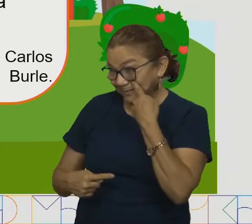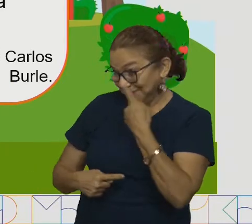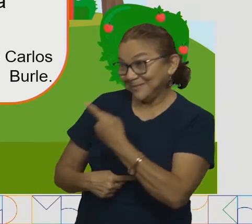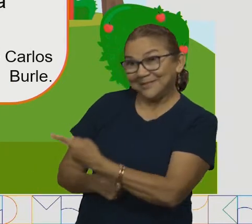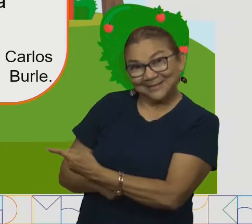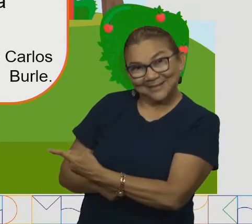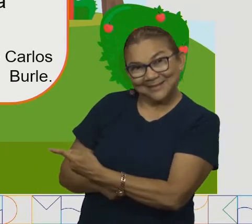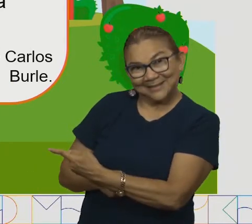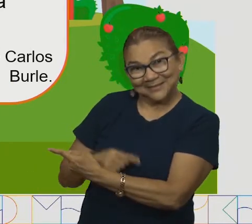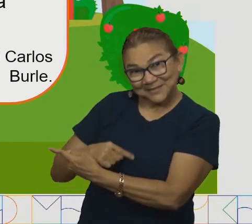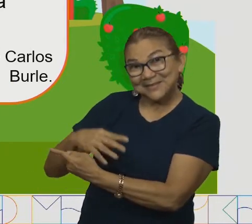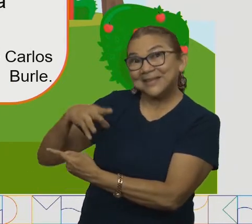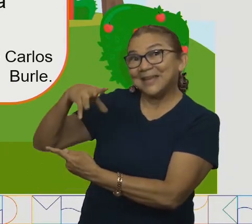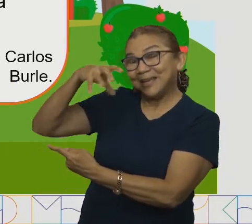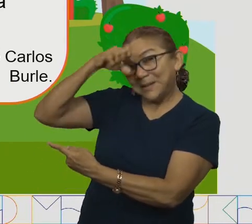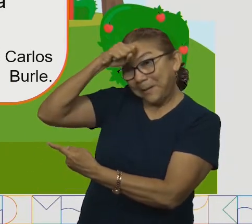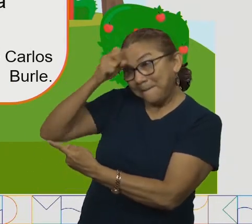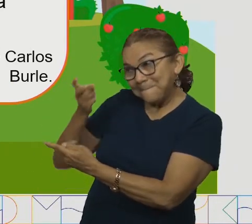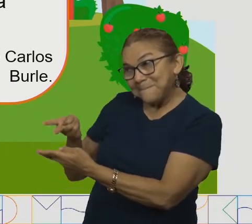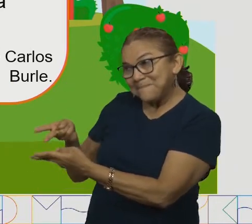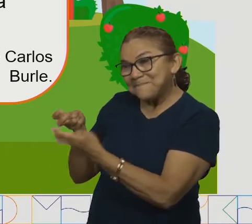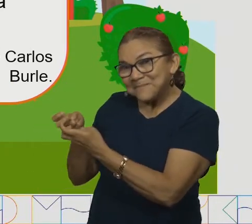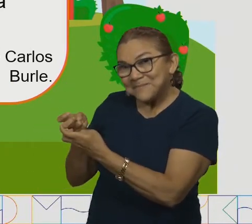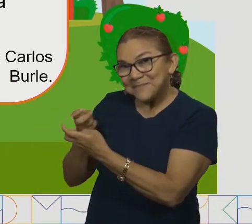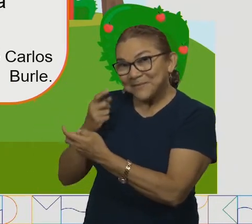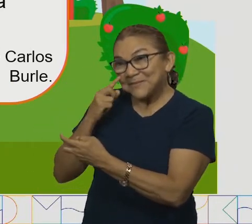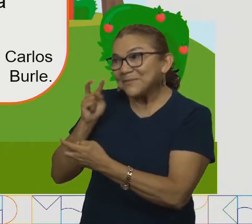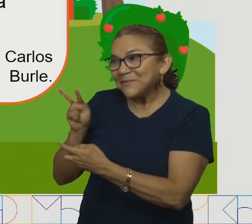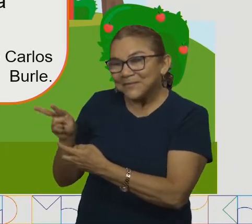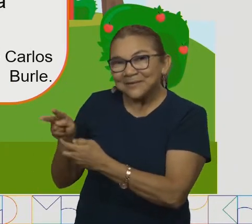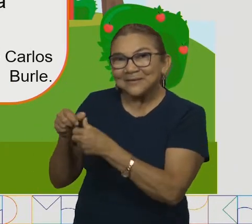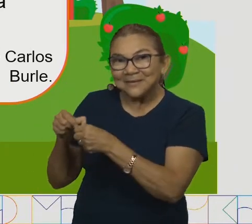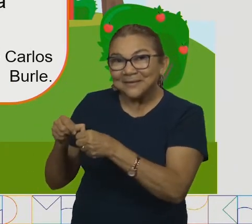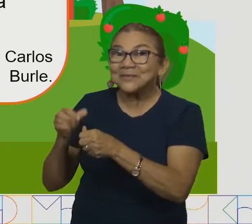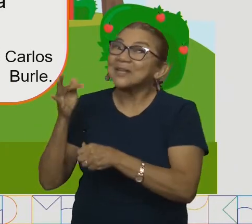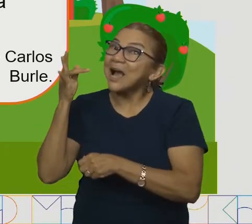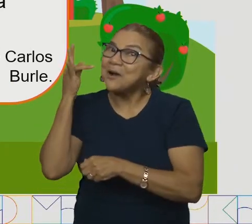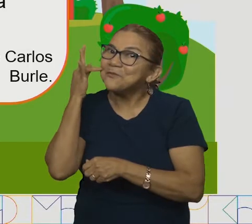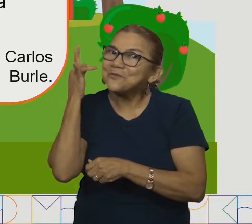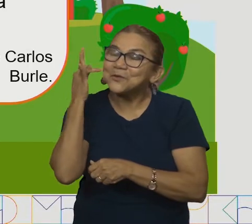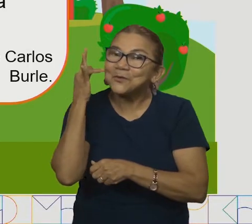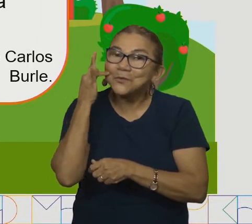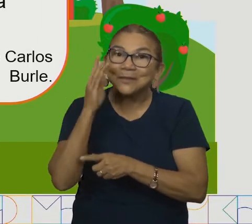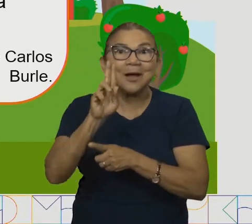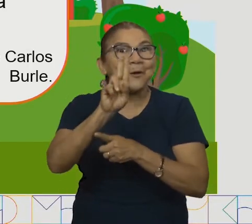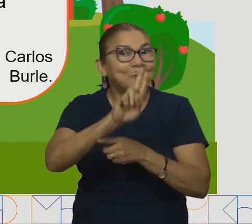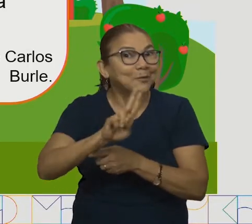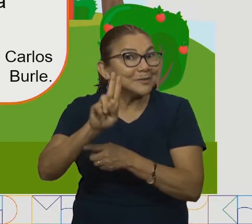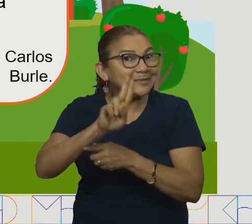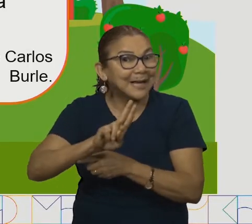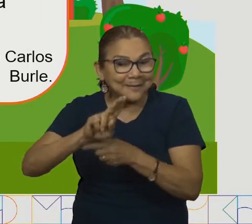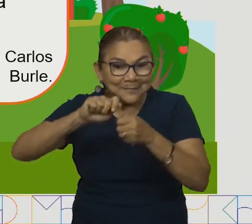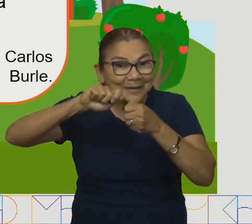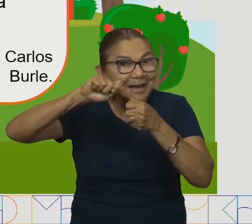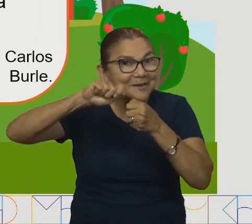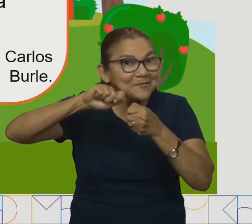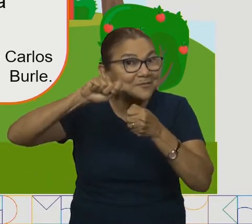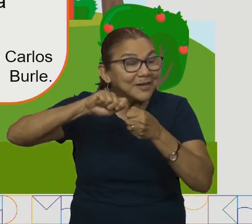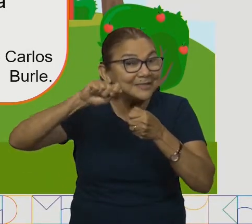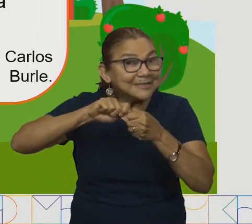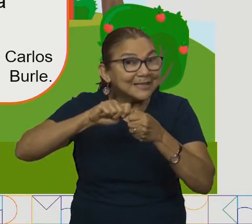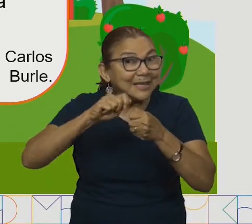crianças, deu para perceber qual a fruta da receita que iremos estudar e fazer hoje? Estou